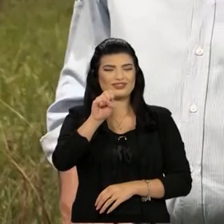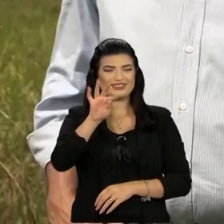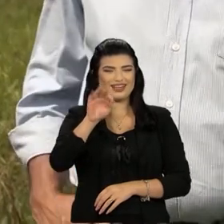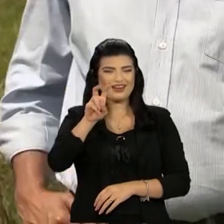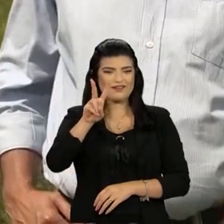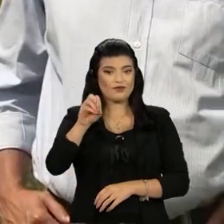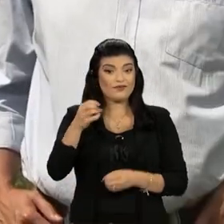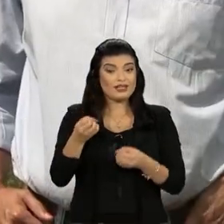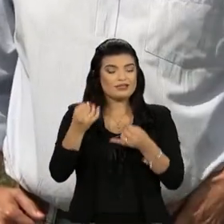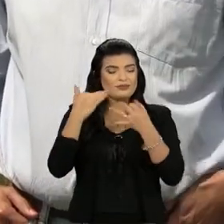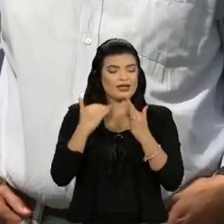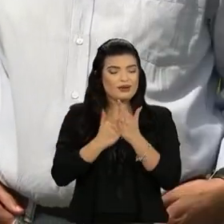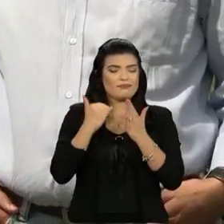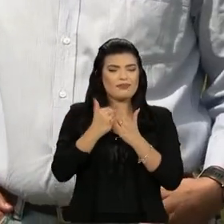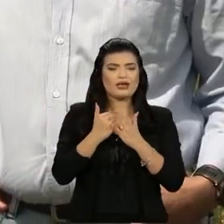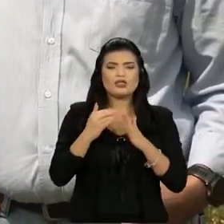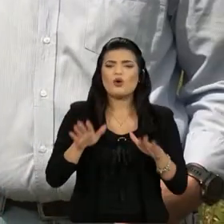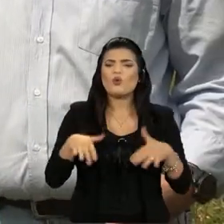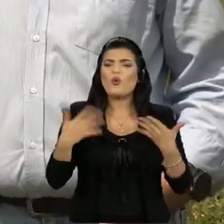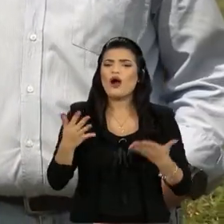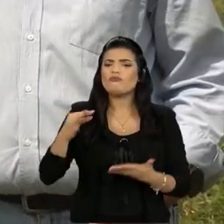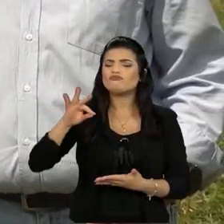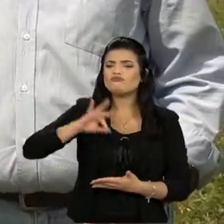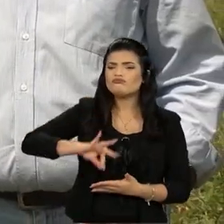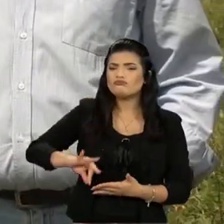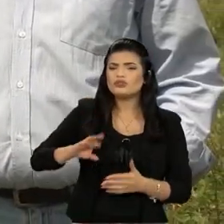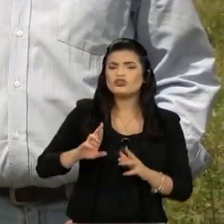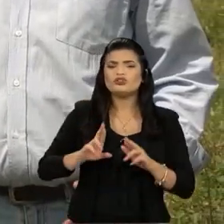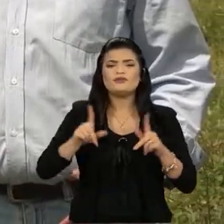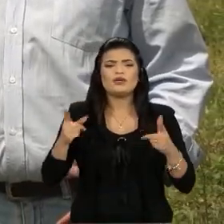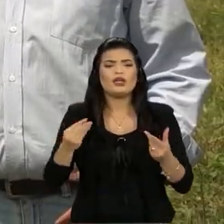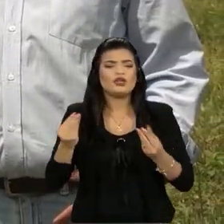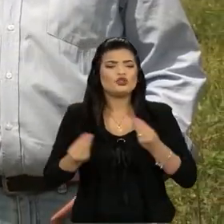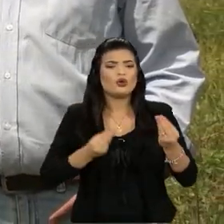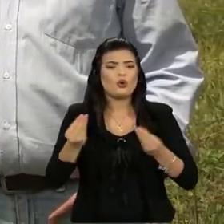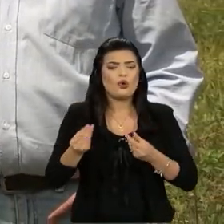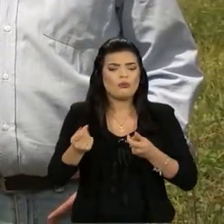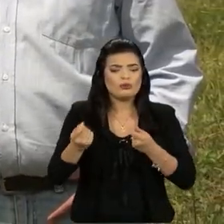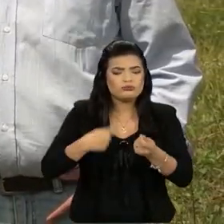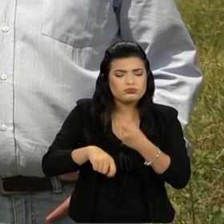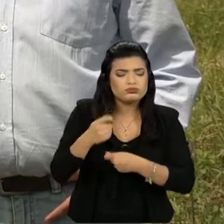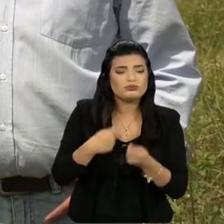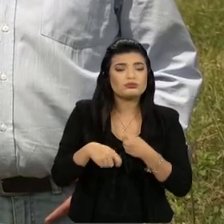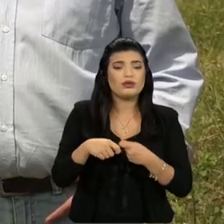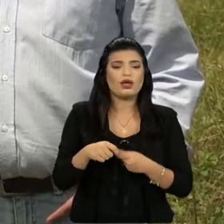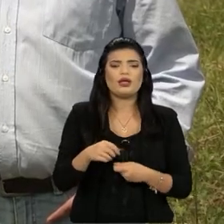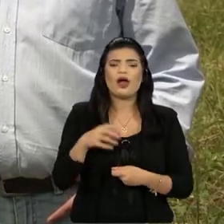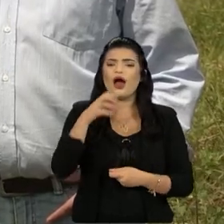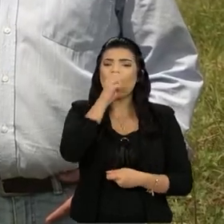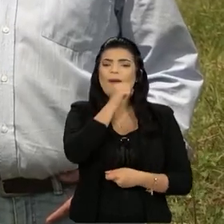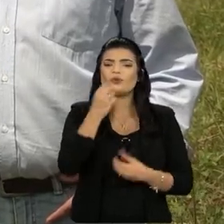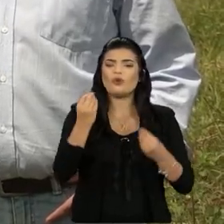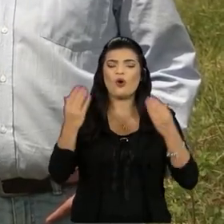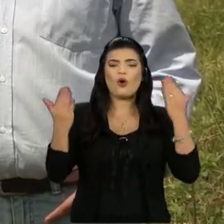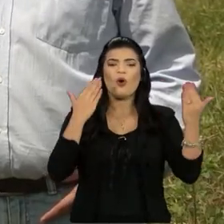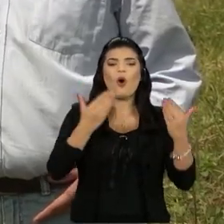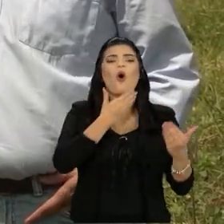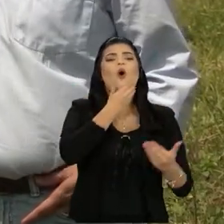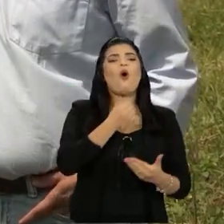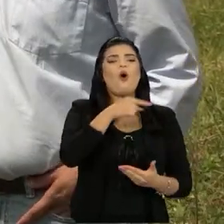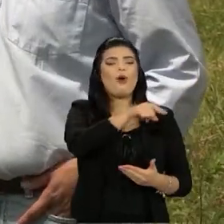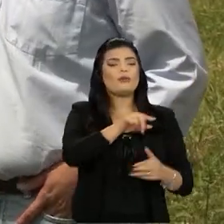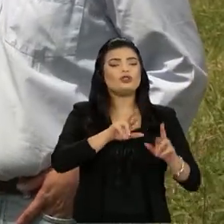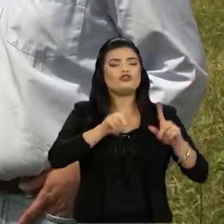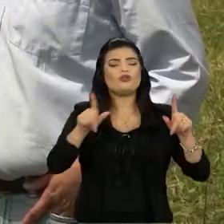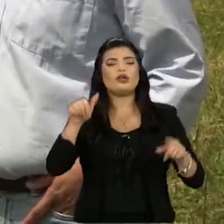sobre isso, qual que é a rentabilidade que fique, que está de ano, e uma breve comparação também com o macho. Aqui, ao